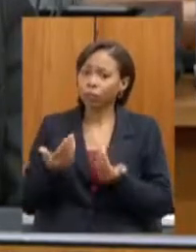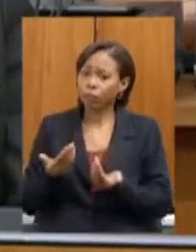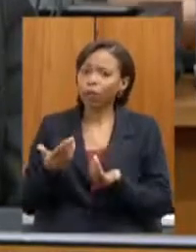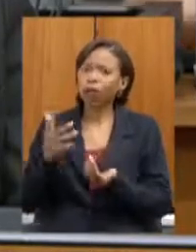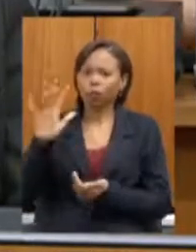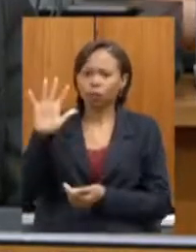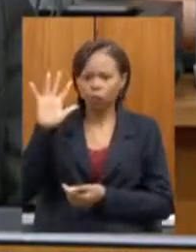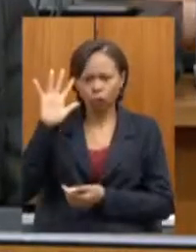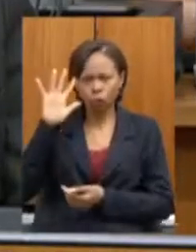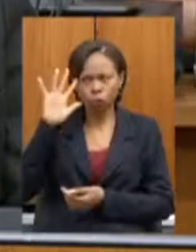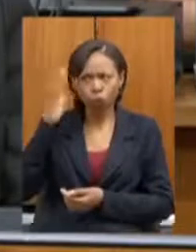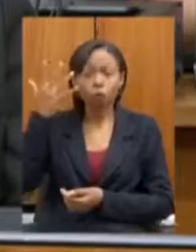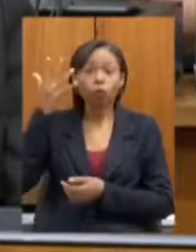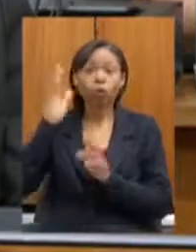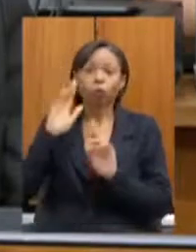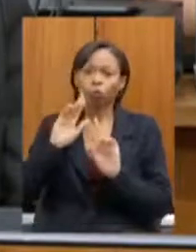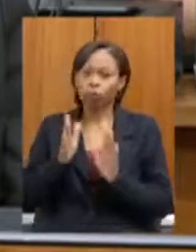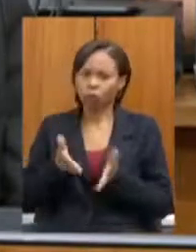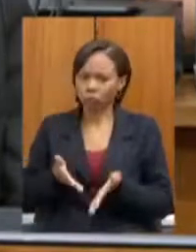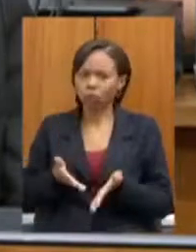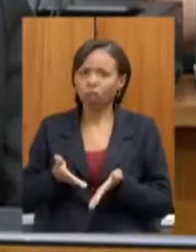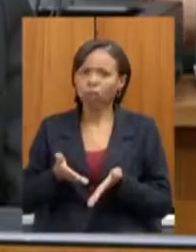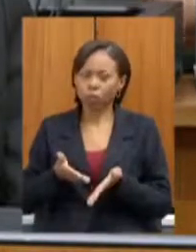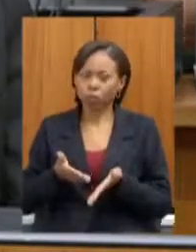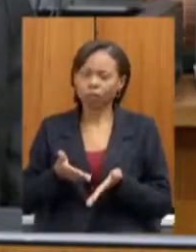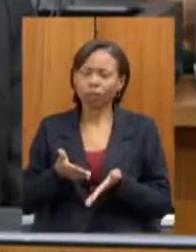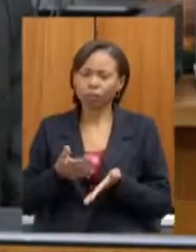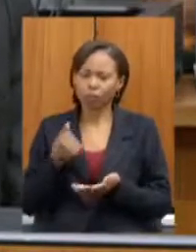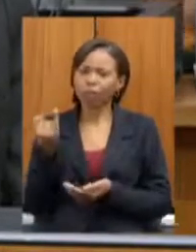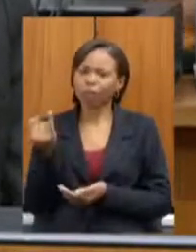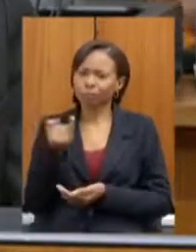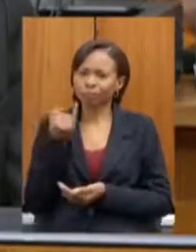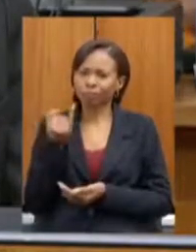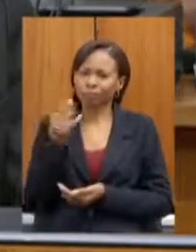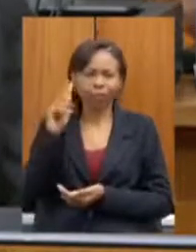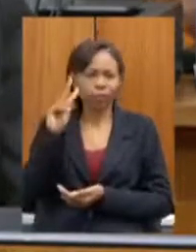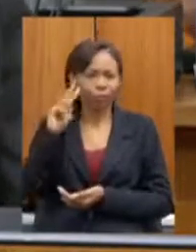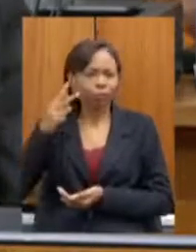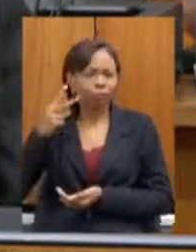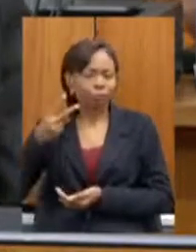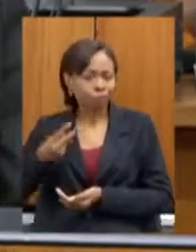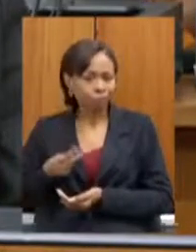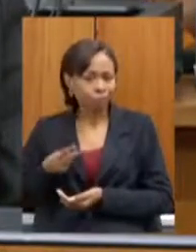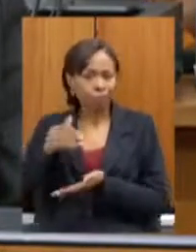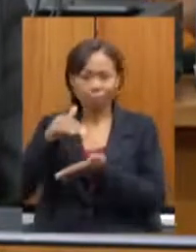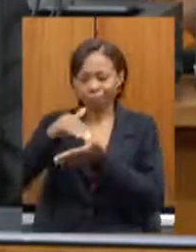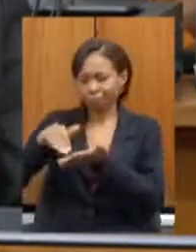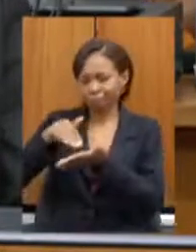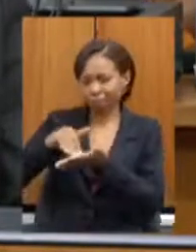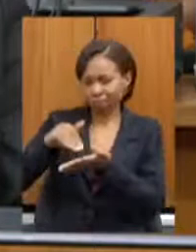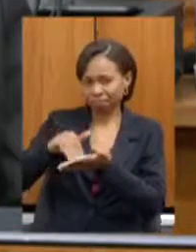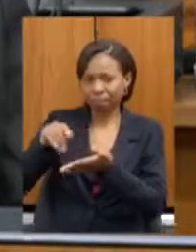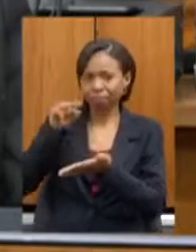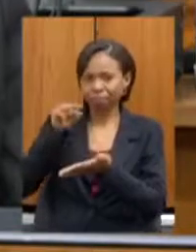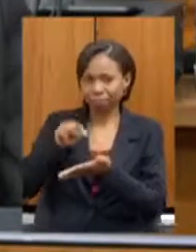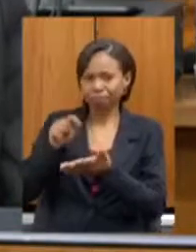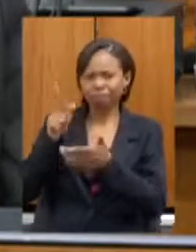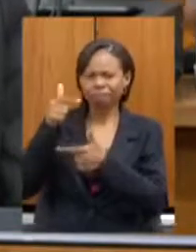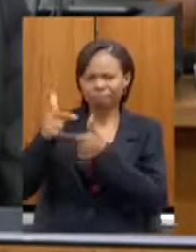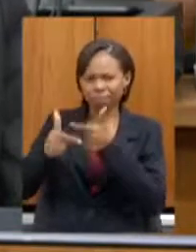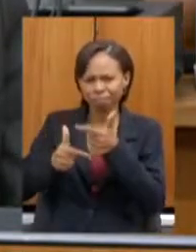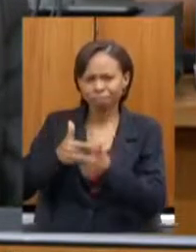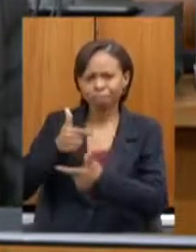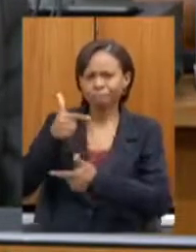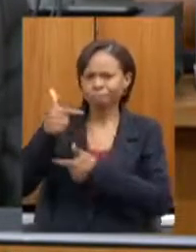caminhado, há duras penas, mas é importante nós reconhecermos o trabalho da secretaria e o trabalho do senhor, que